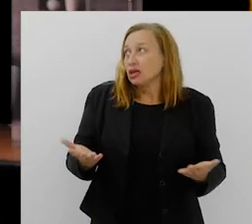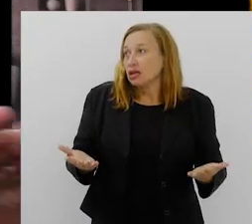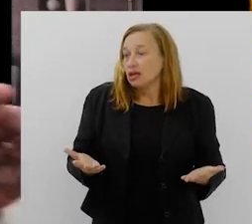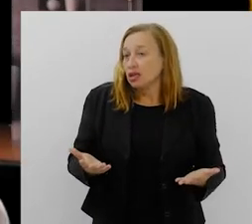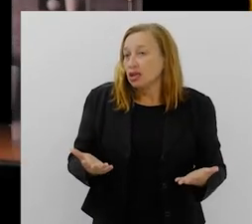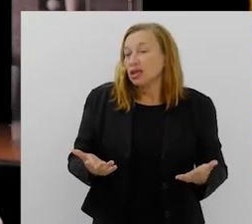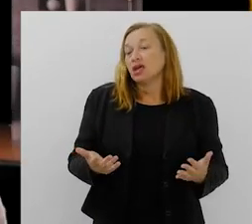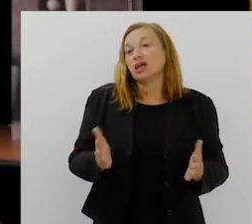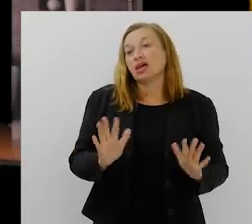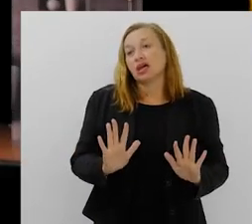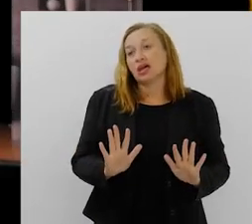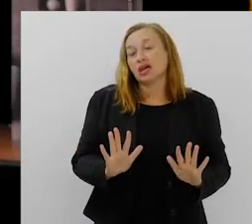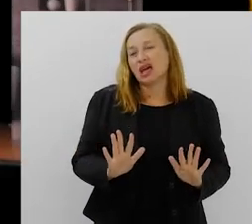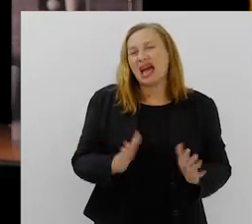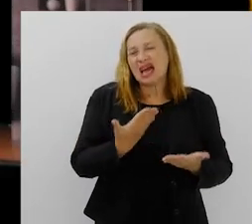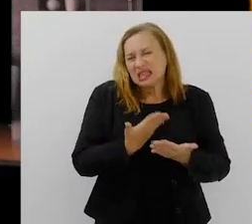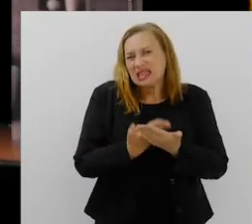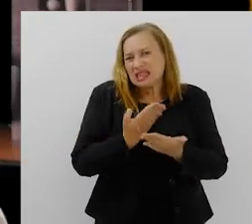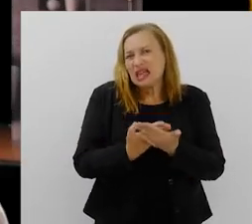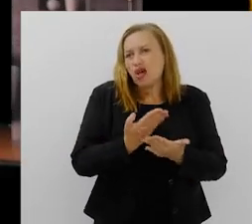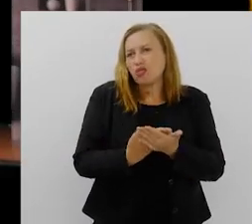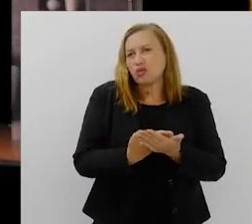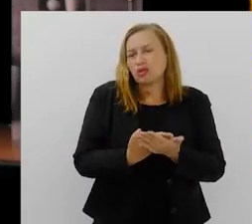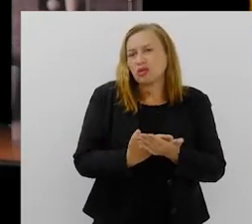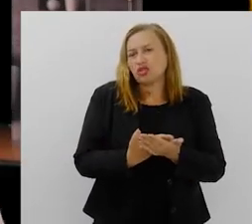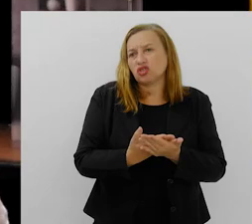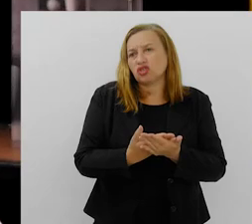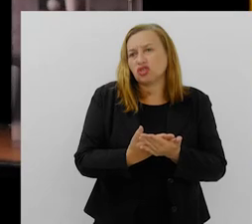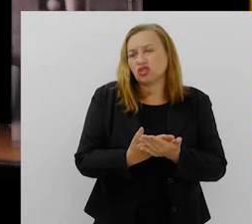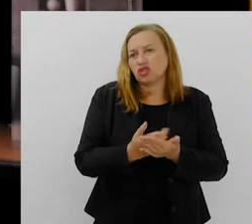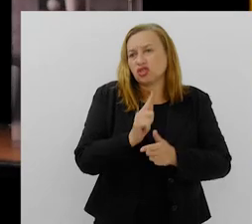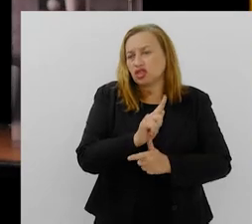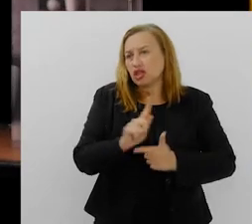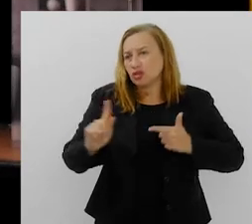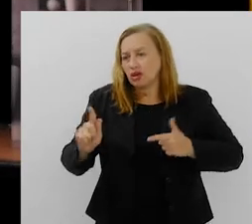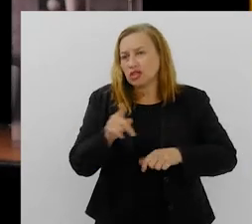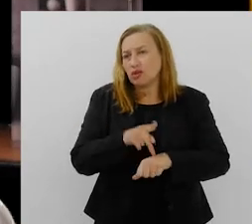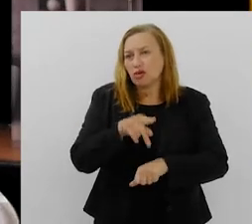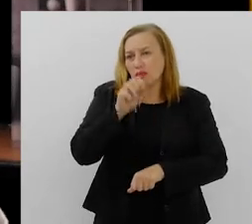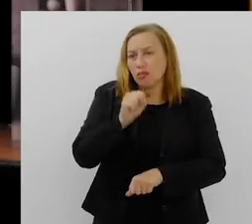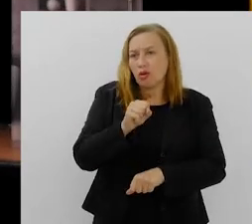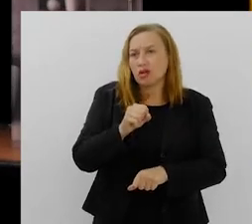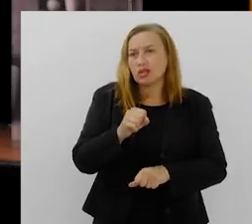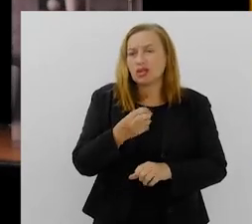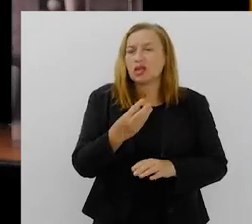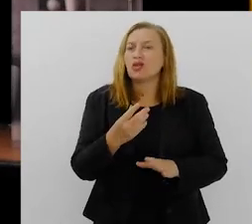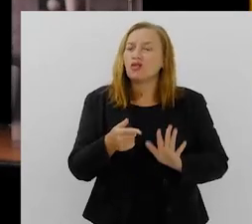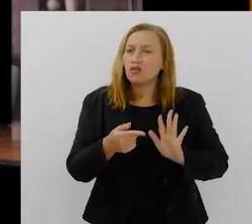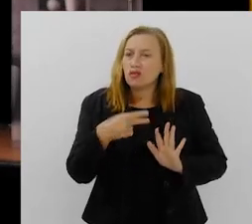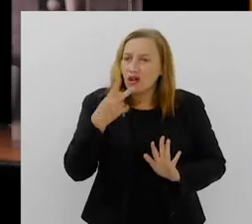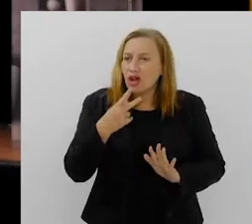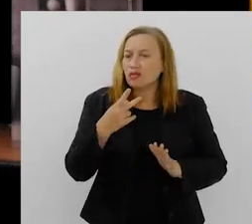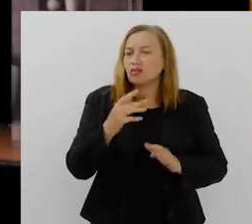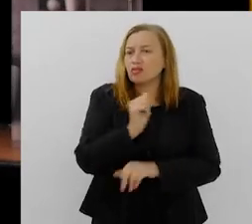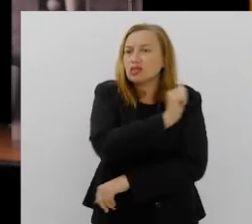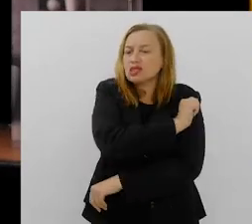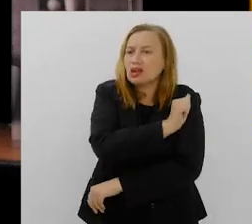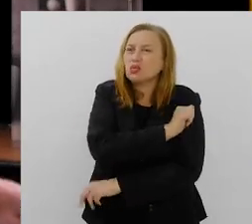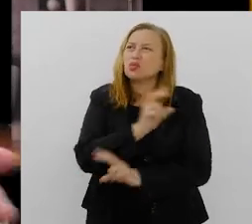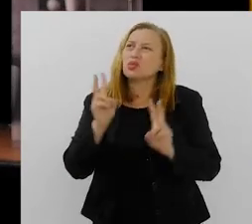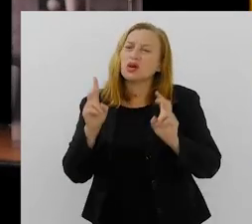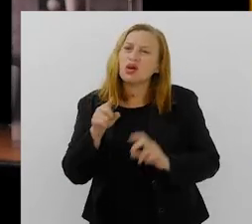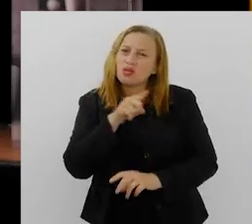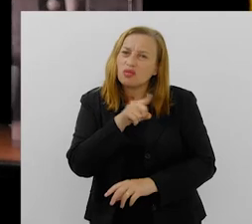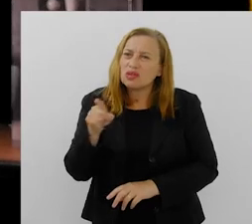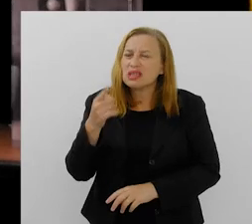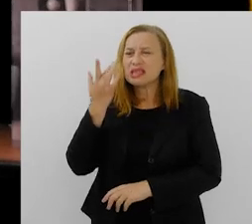De vez em quando, nas aulas de graduação e de pós-graduação, eu coloco para os alunos uma questão assim, vocês